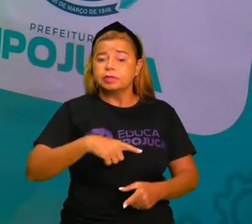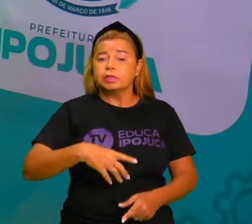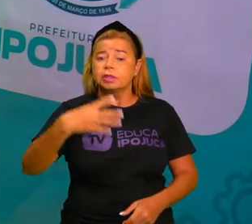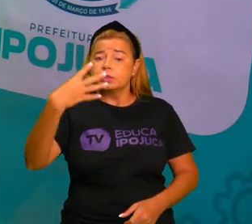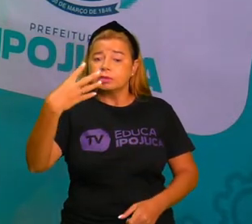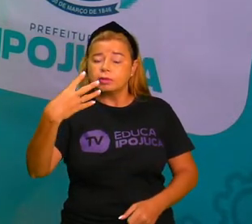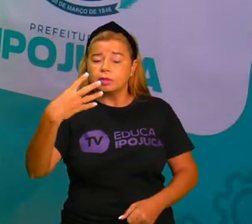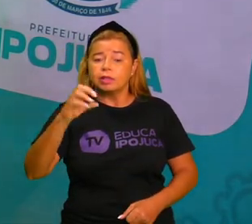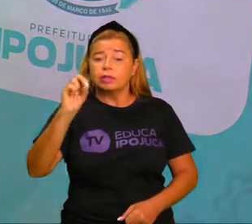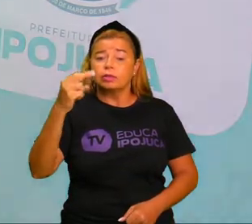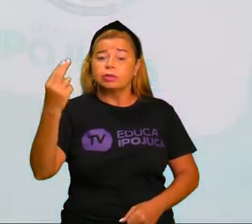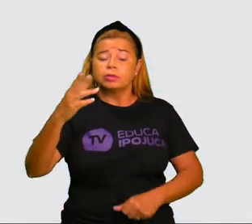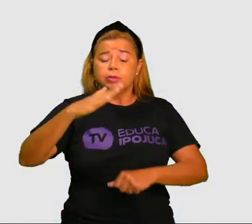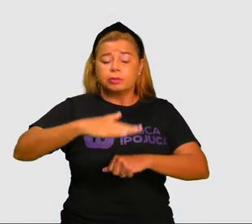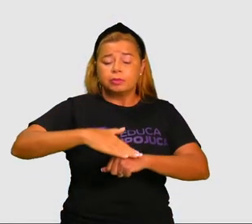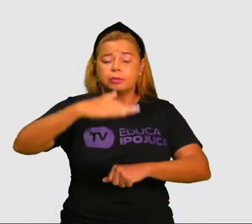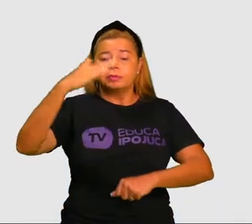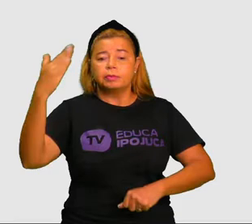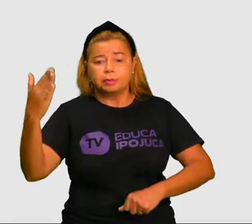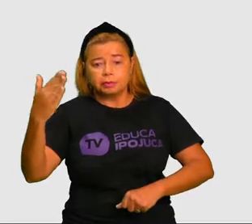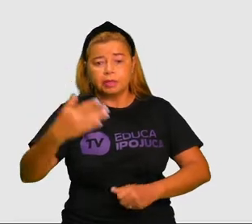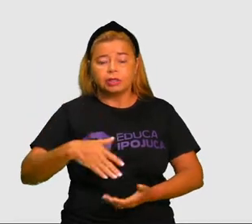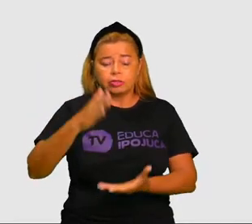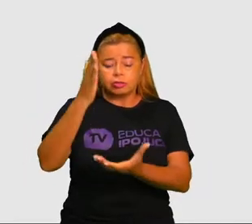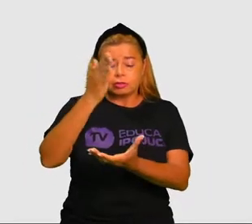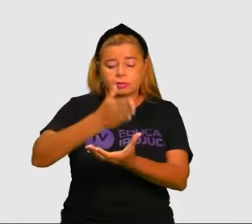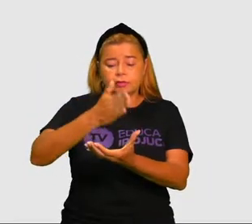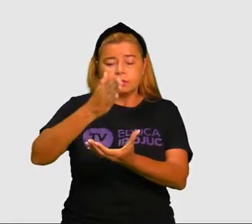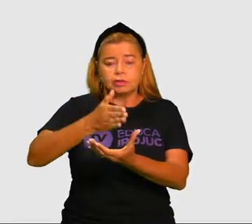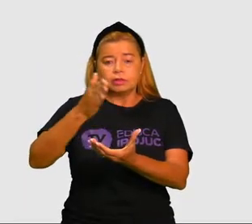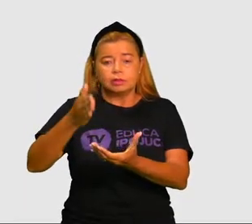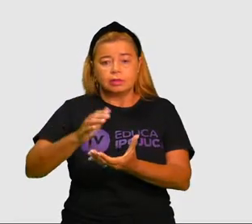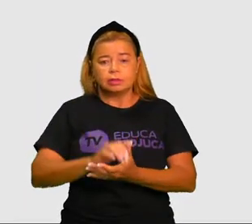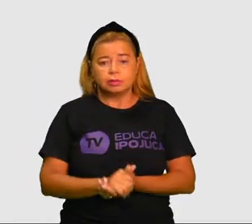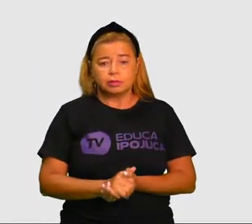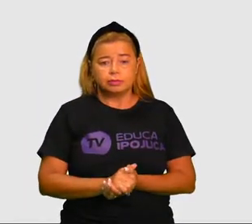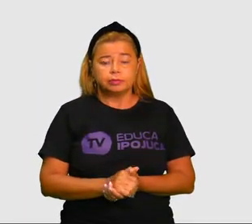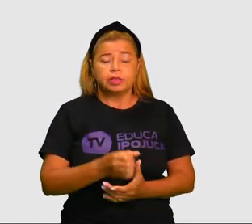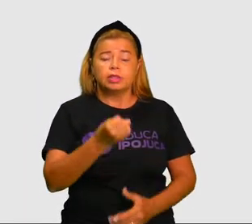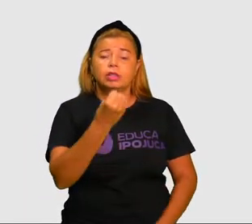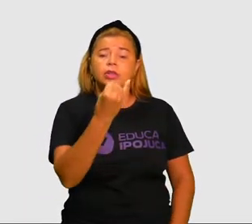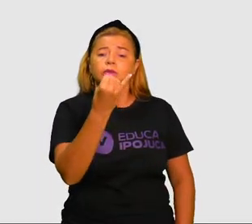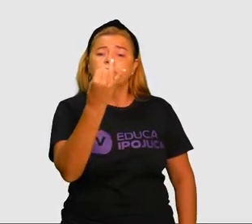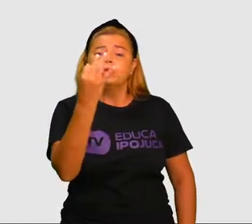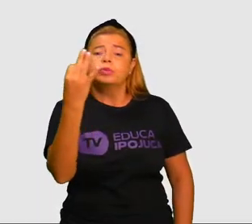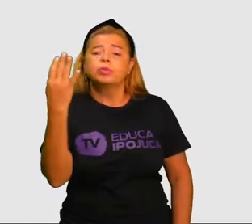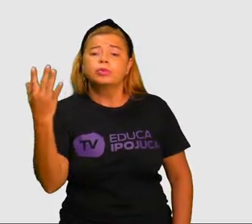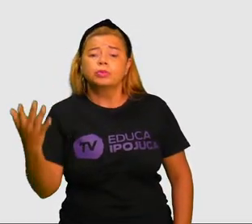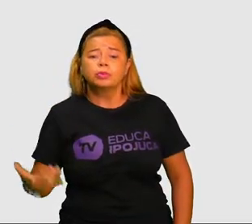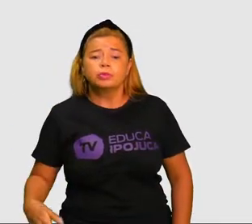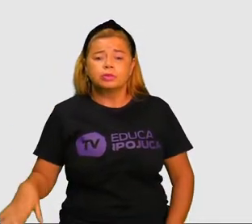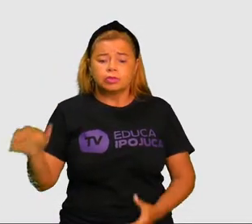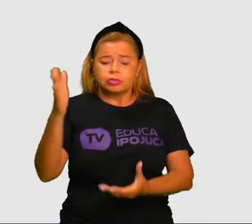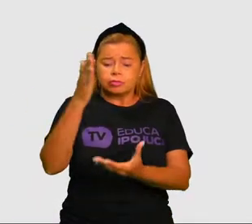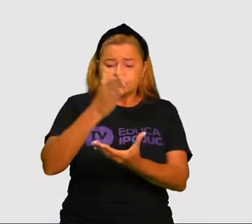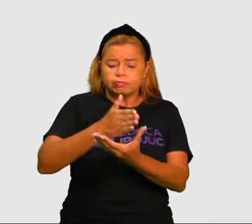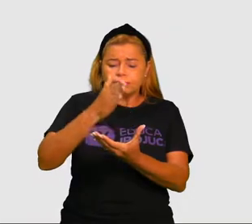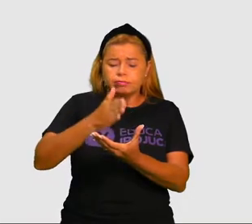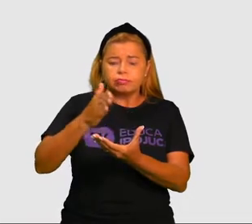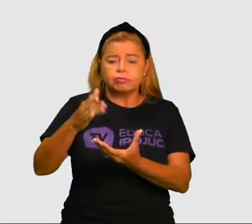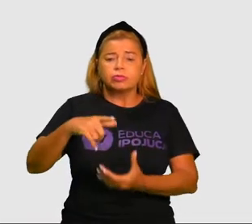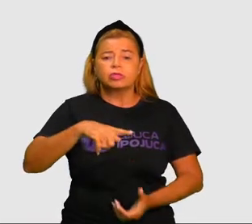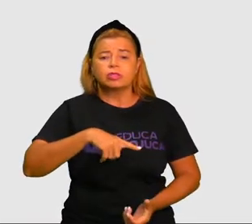lá. Quantas sílabas tem essas palavras? Ó. Abacate.